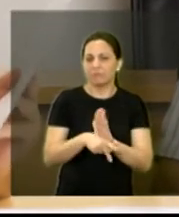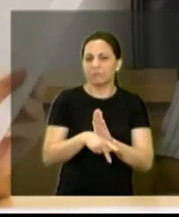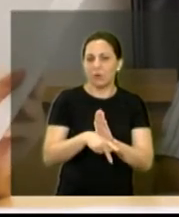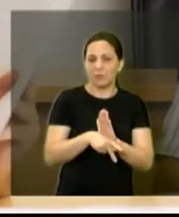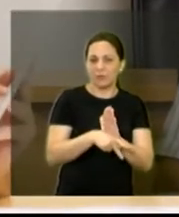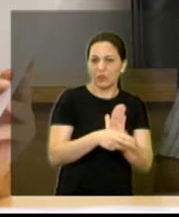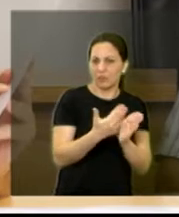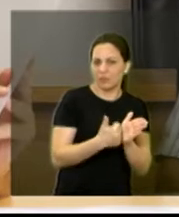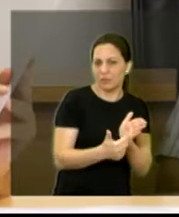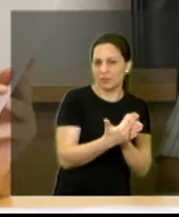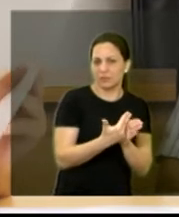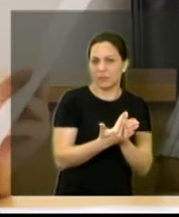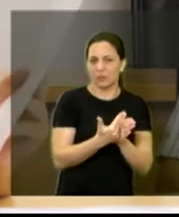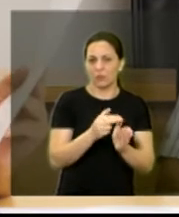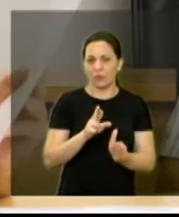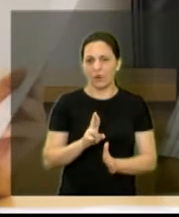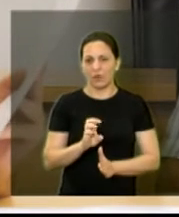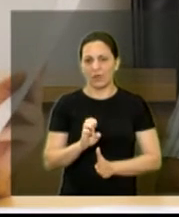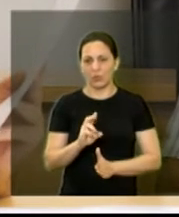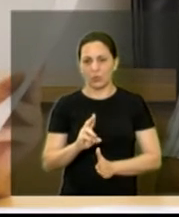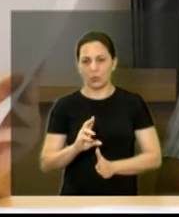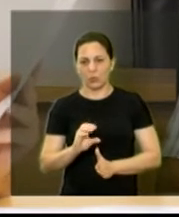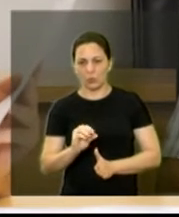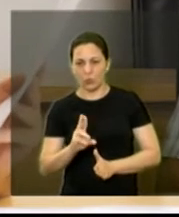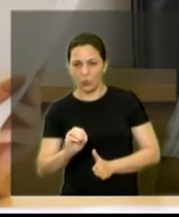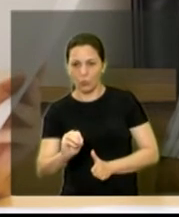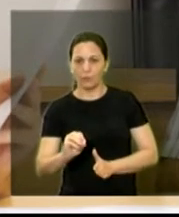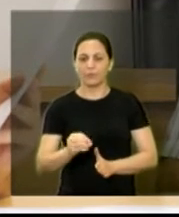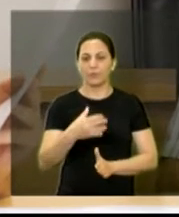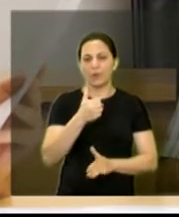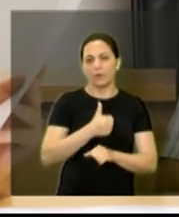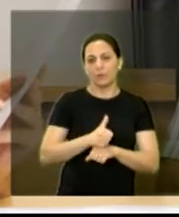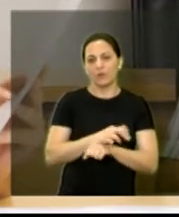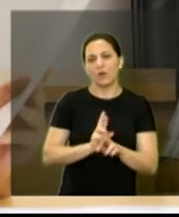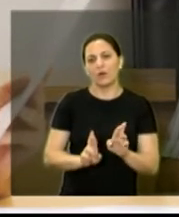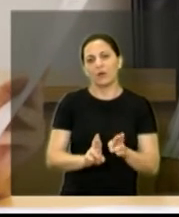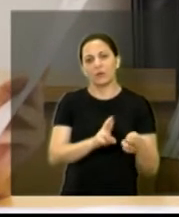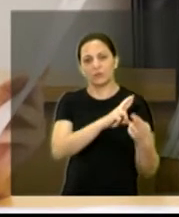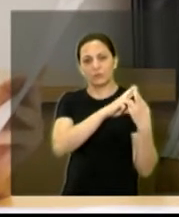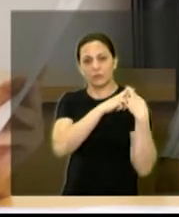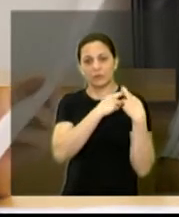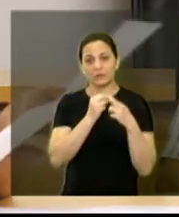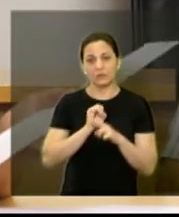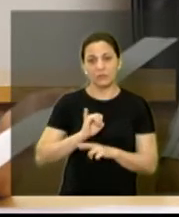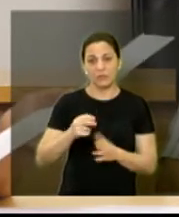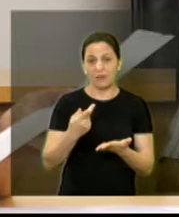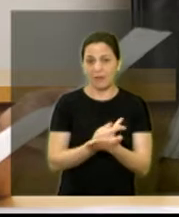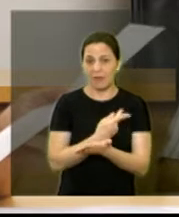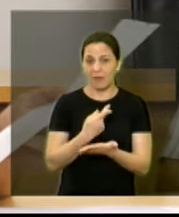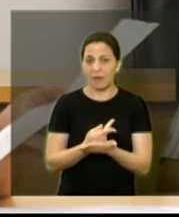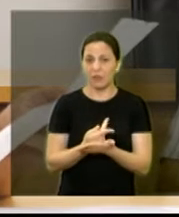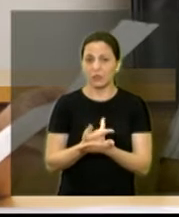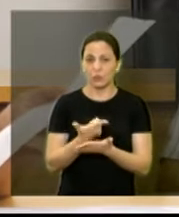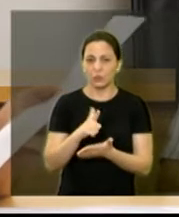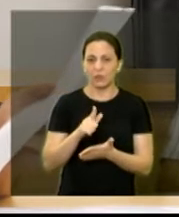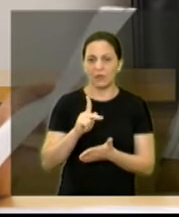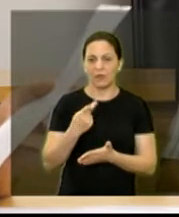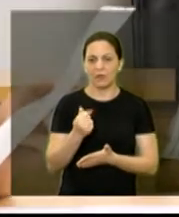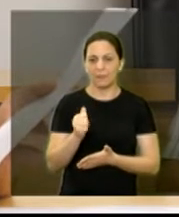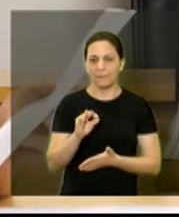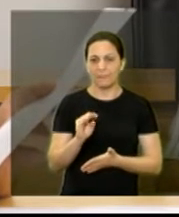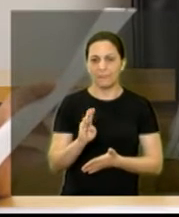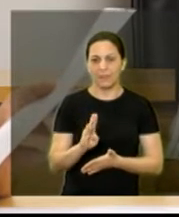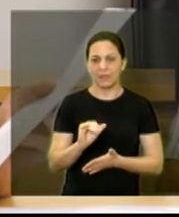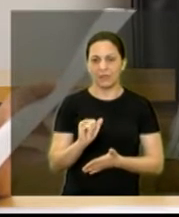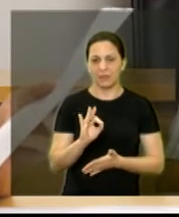aprovar pelo recuo e depois esse profissional que seria o responsável se tiver alguma coisa errada ele não vai ter o abitse aí na hora